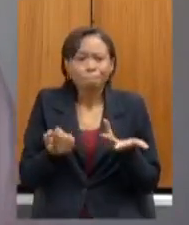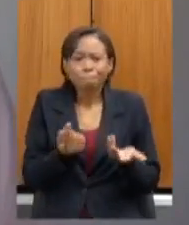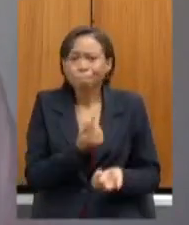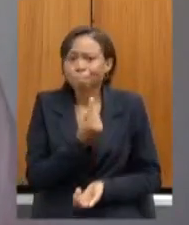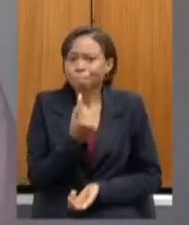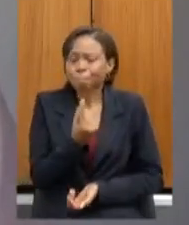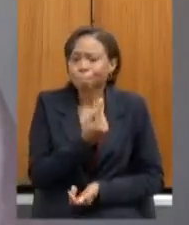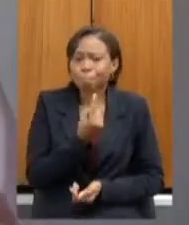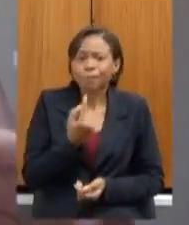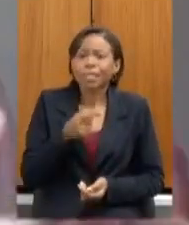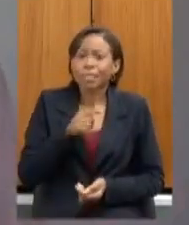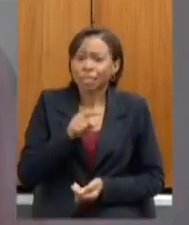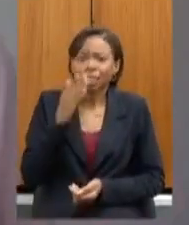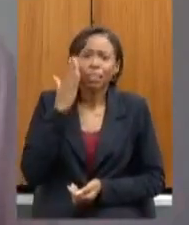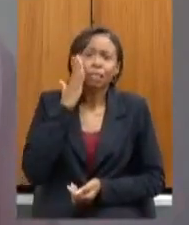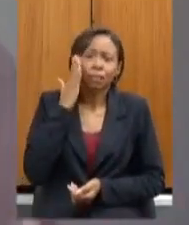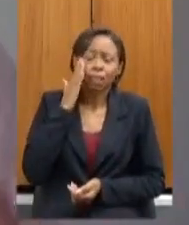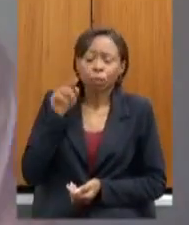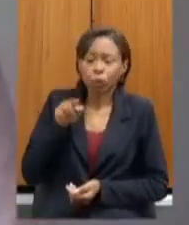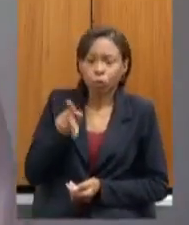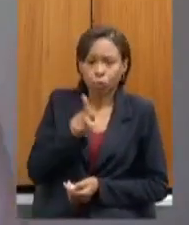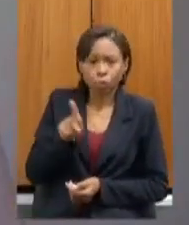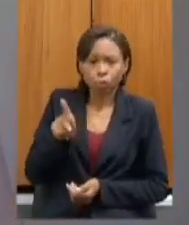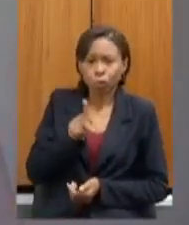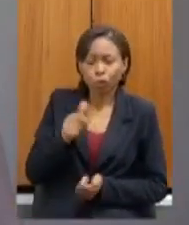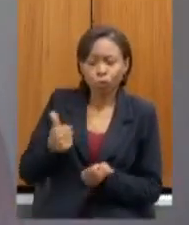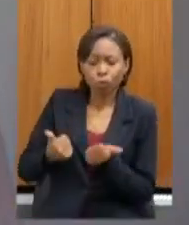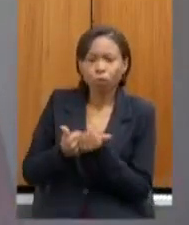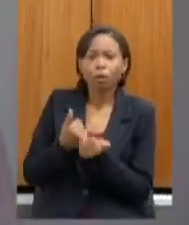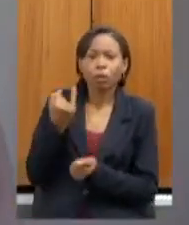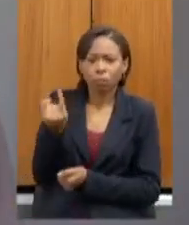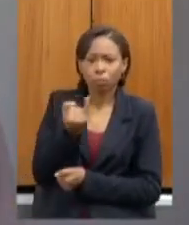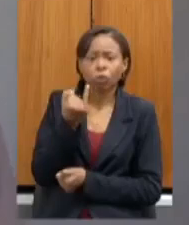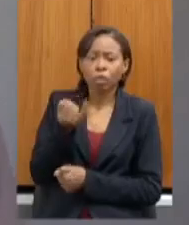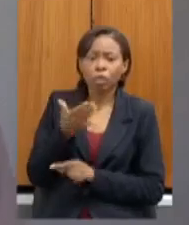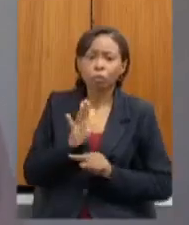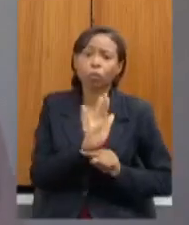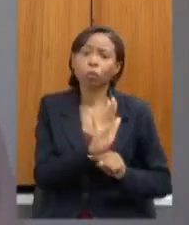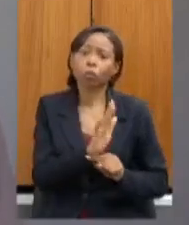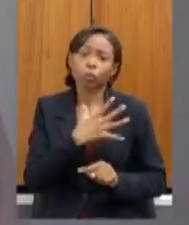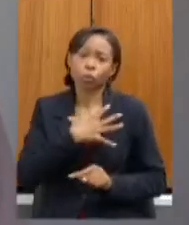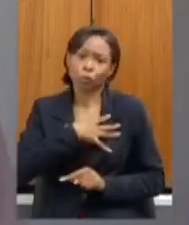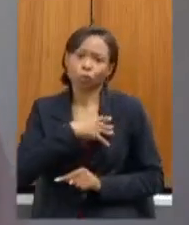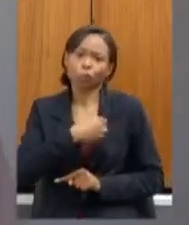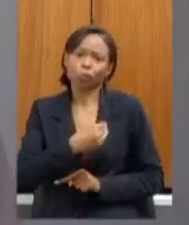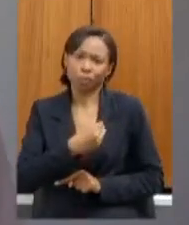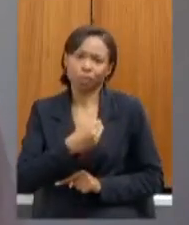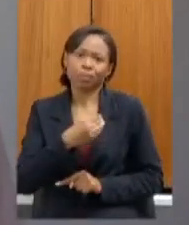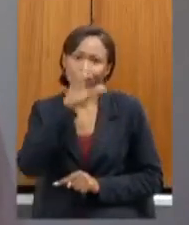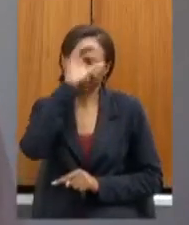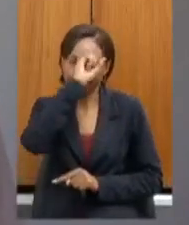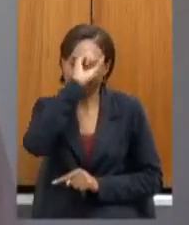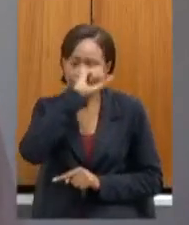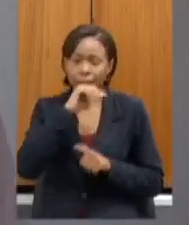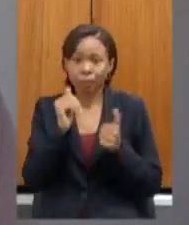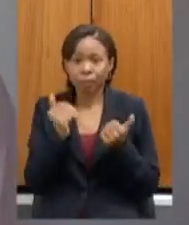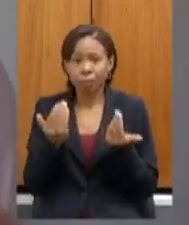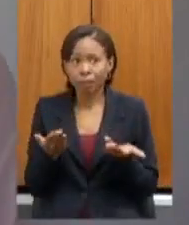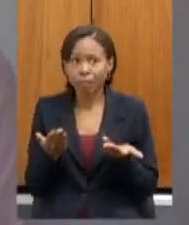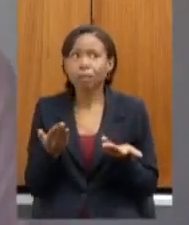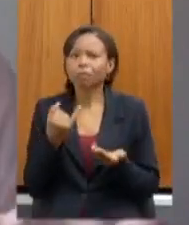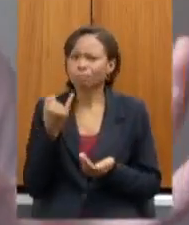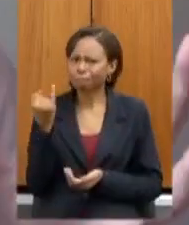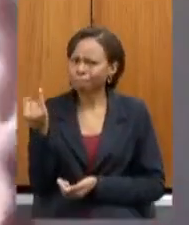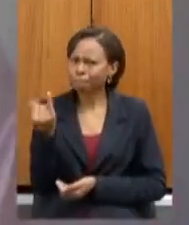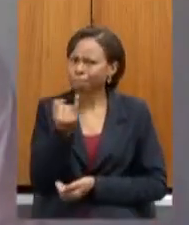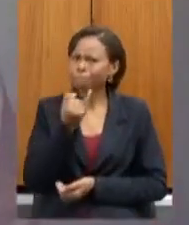sabem da importância daquele profissional para o processo de aprendizagem do seu filho então foi muito